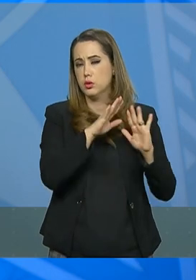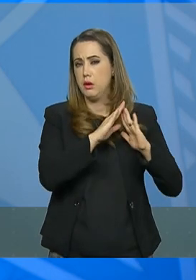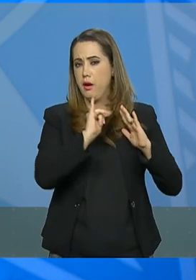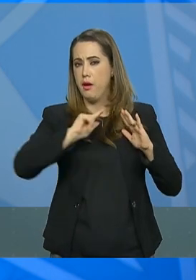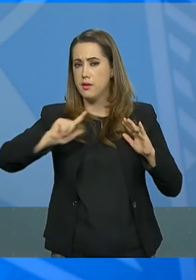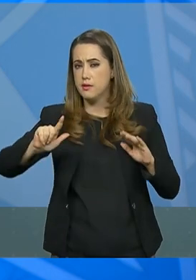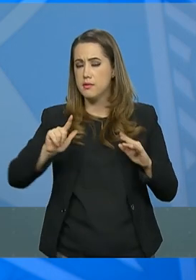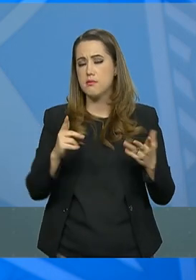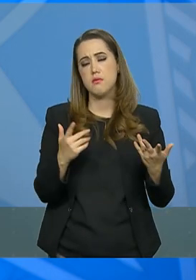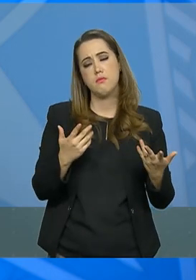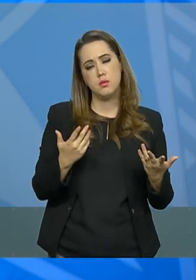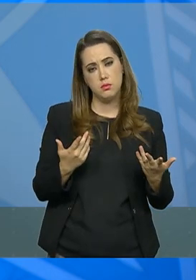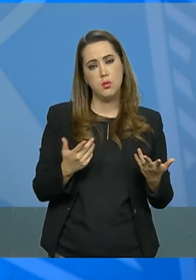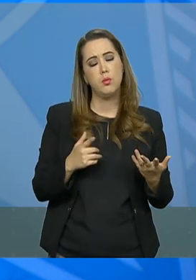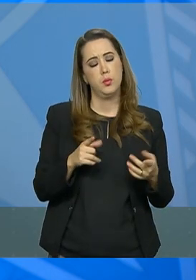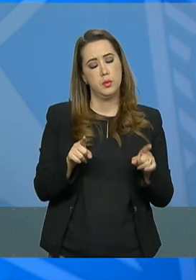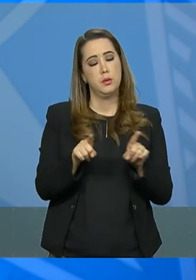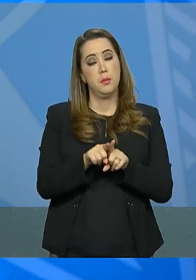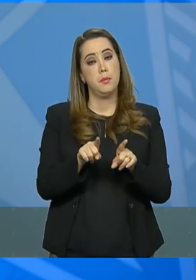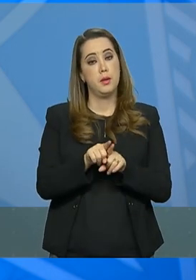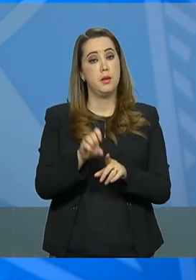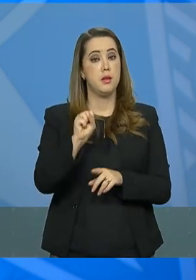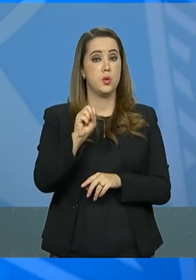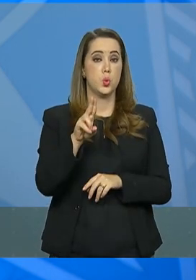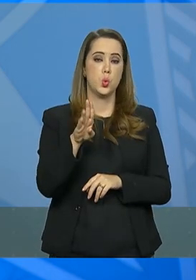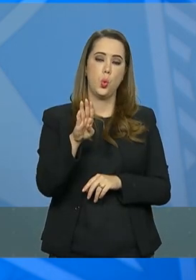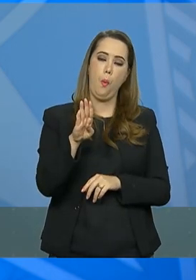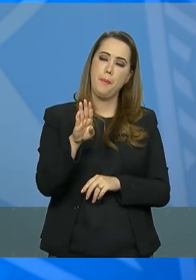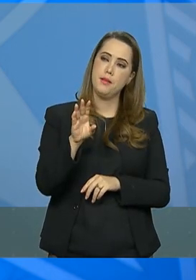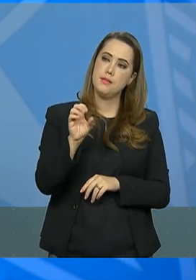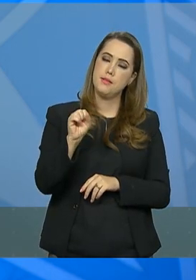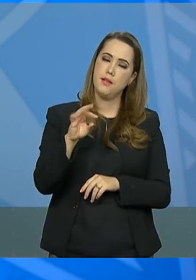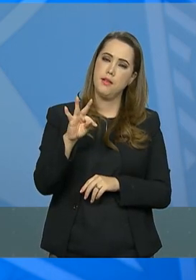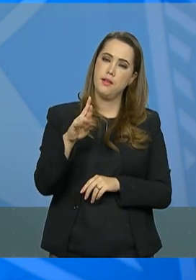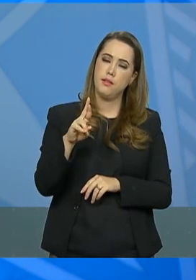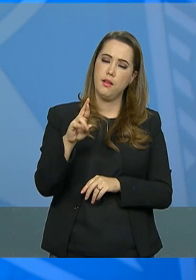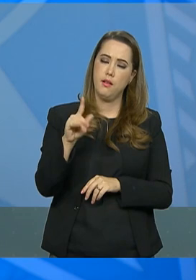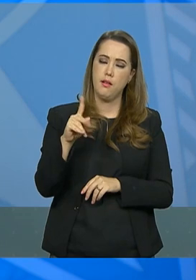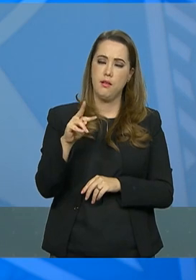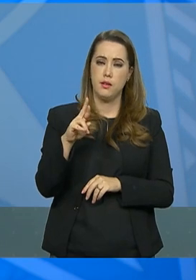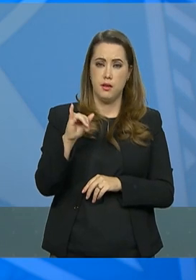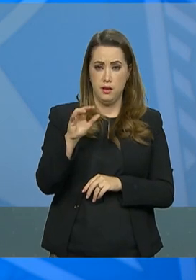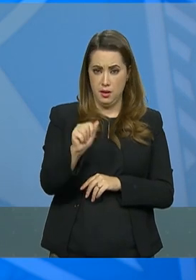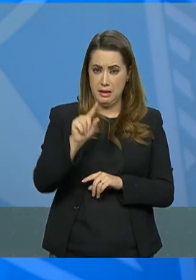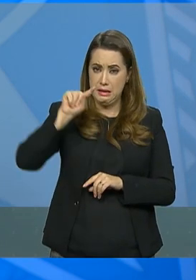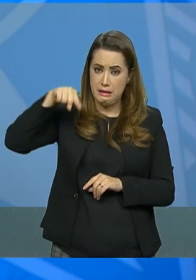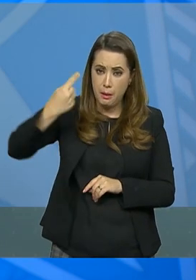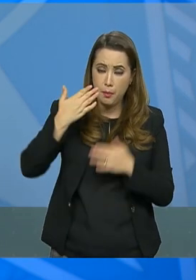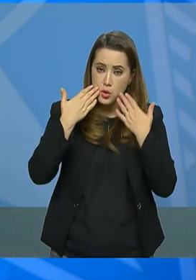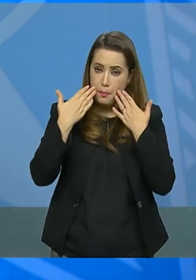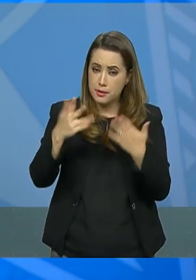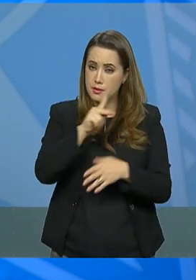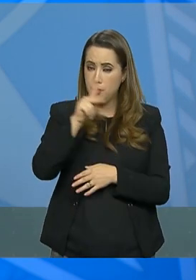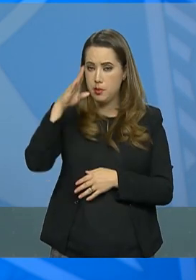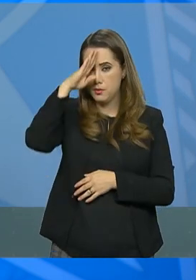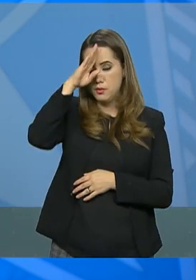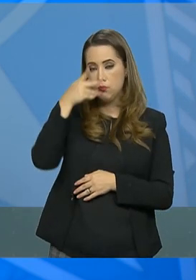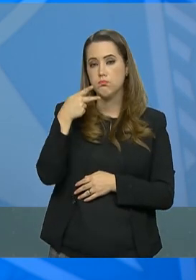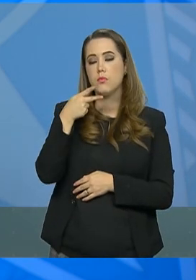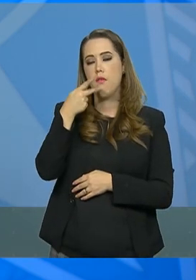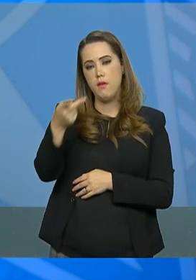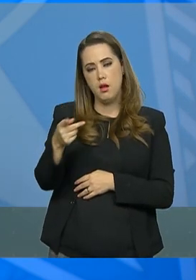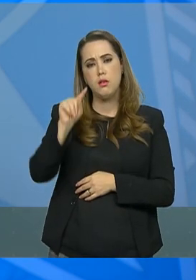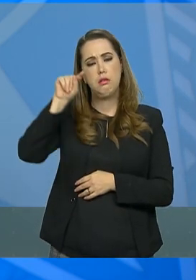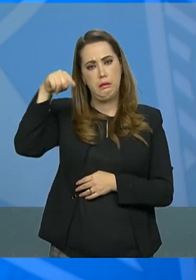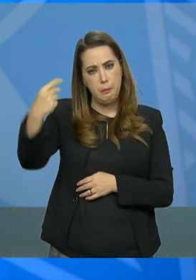especialmente da Subsecretaria de Assuntos Jurídicos, para que, após a apresentação ao presidente, possam ser encaminhados.